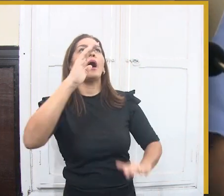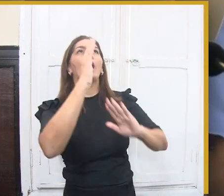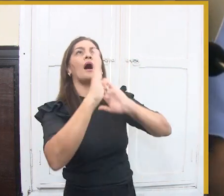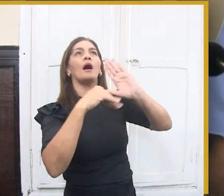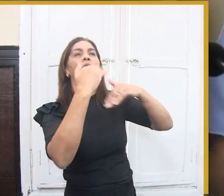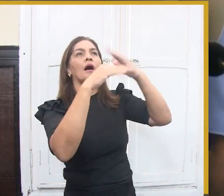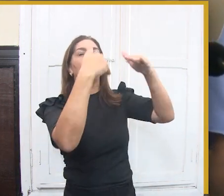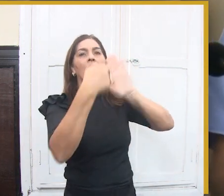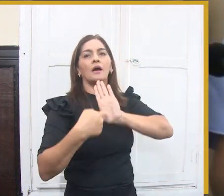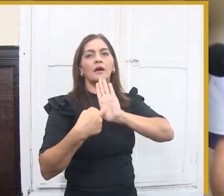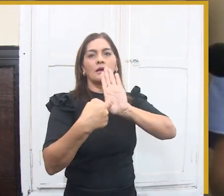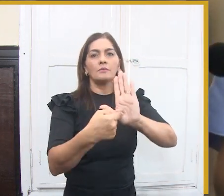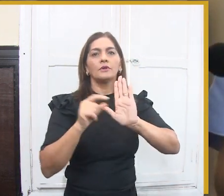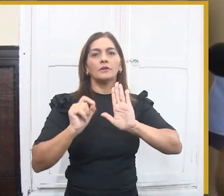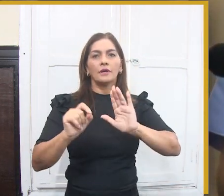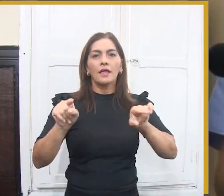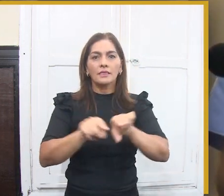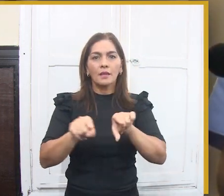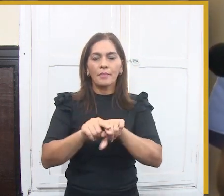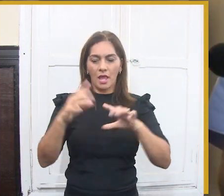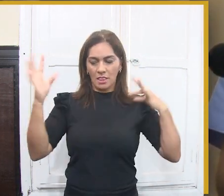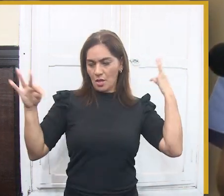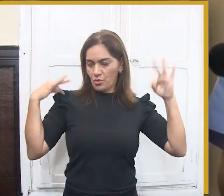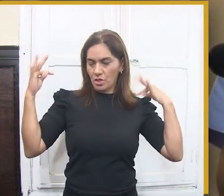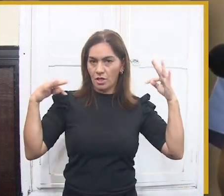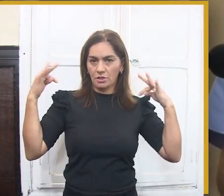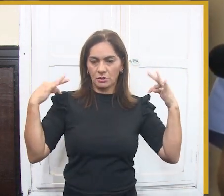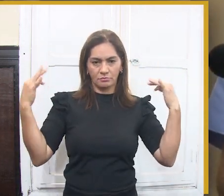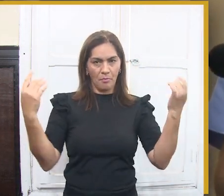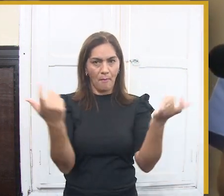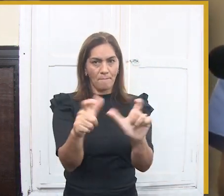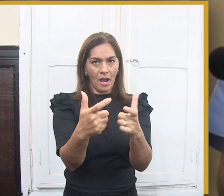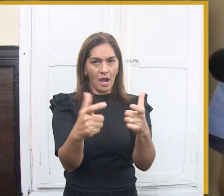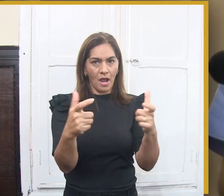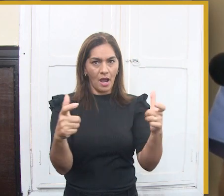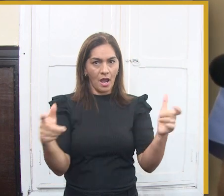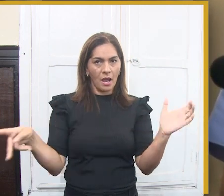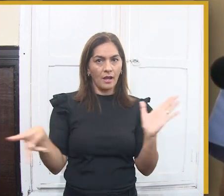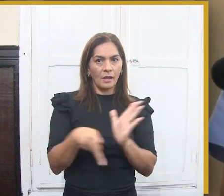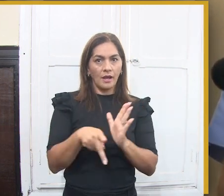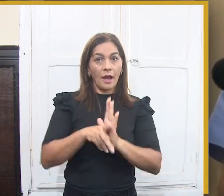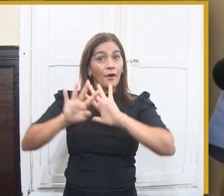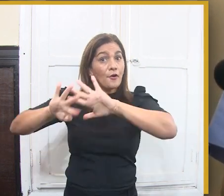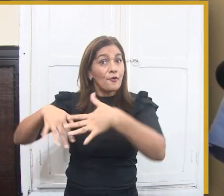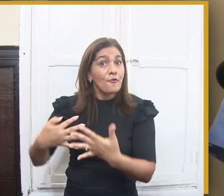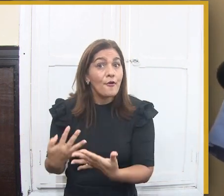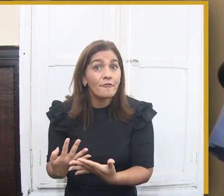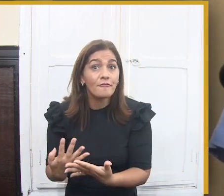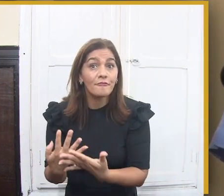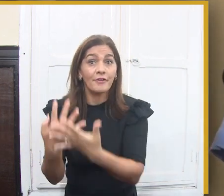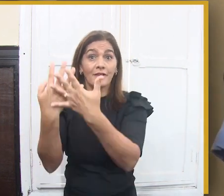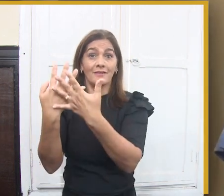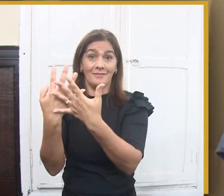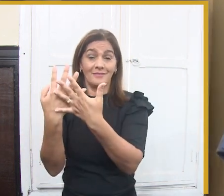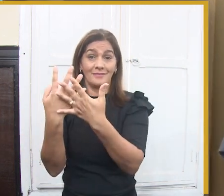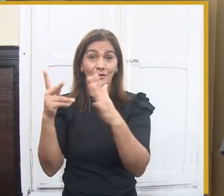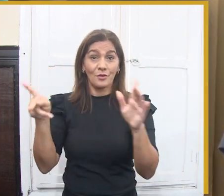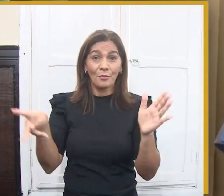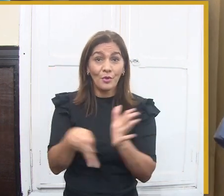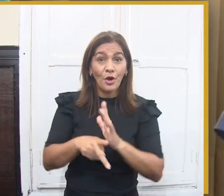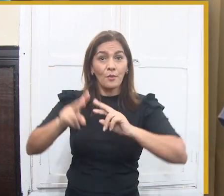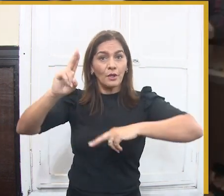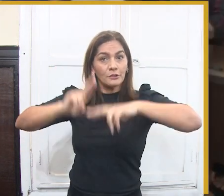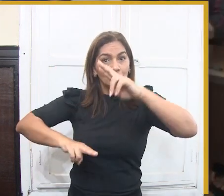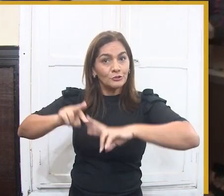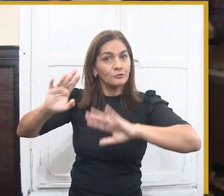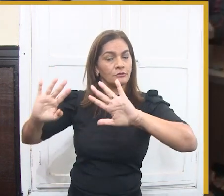anos. 40 anos em que a cultura, Gisele, de Campina Grande é exaltada por todo o país. 40